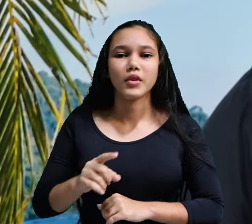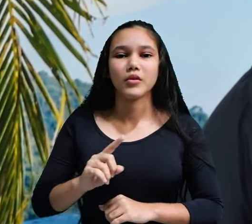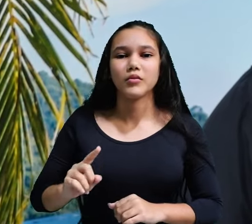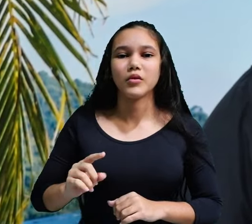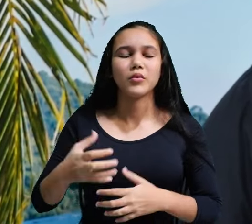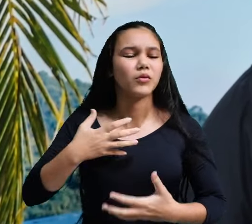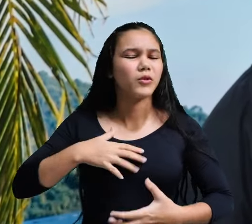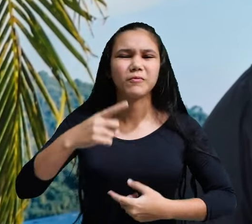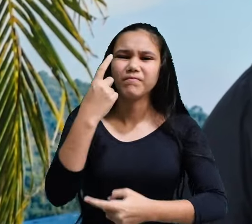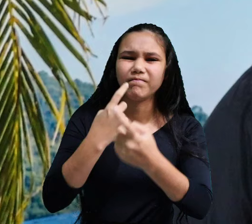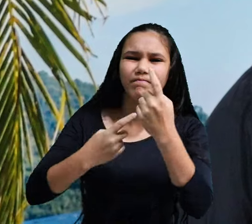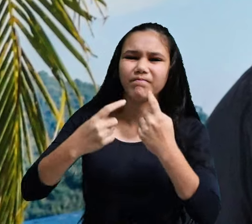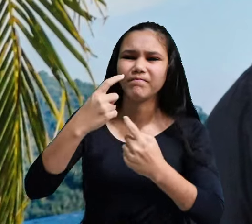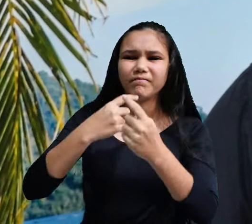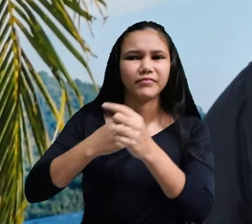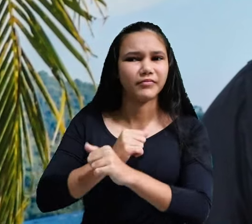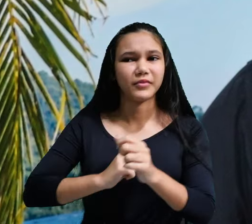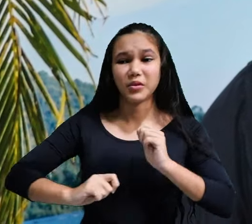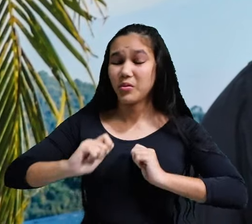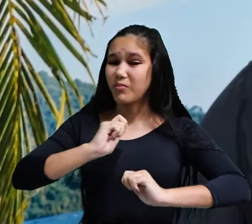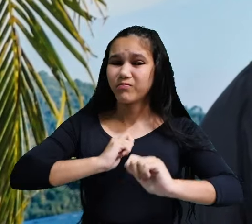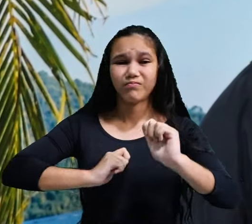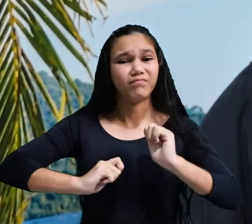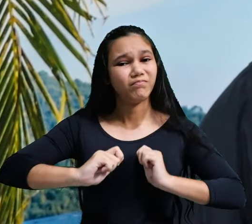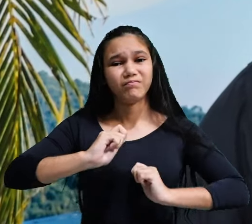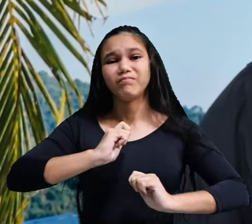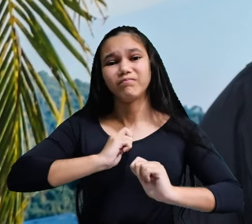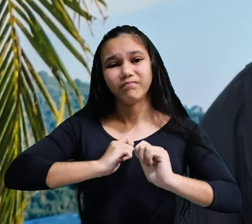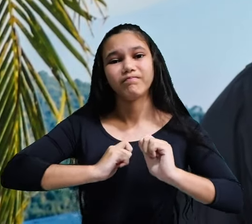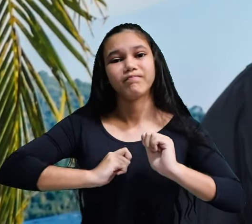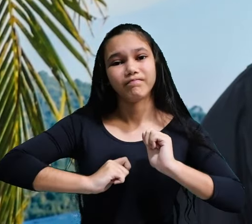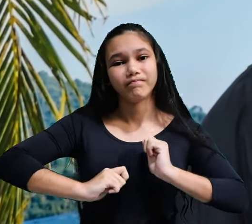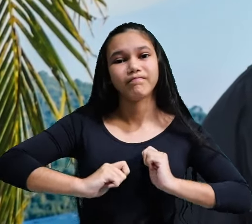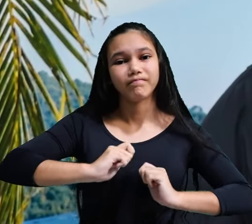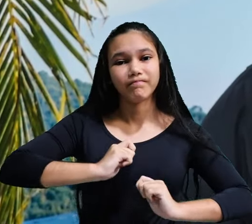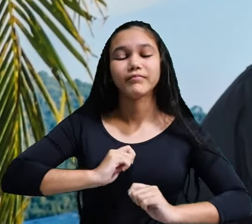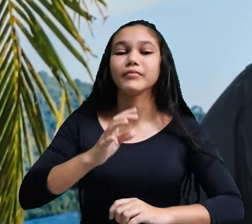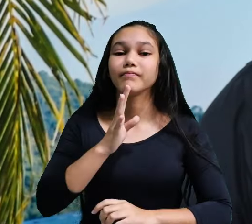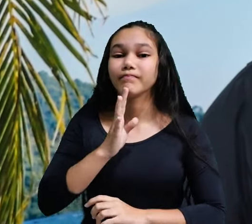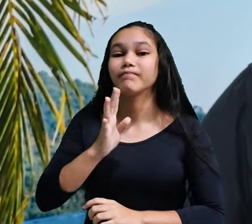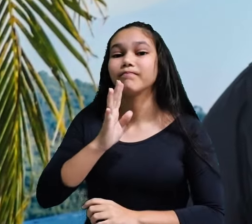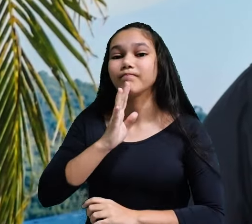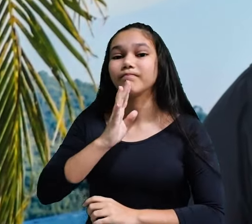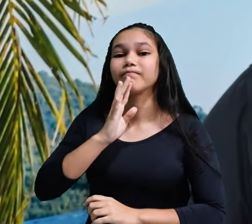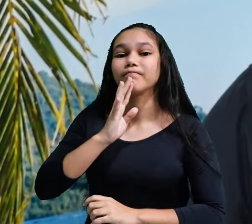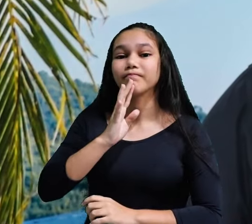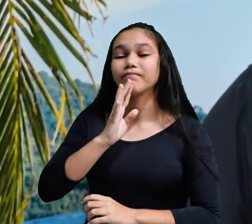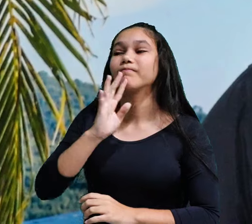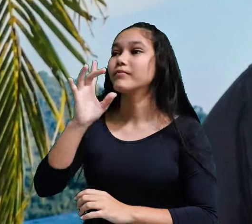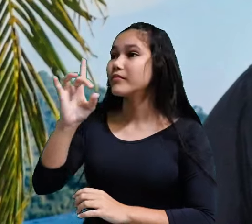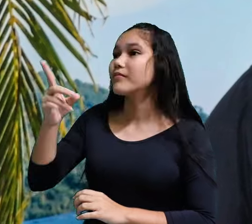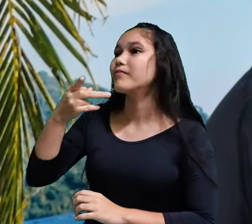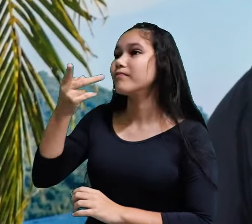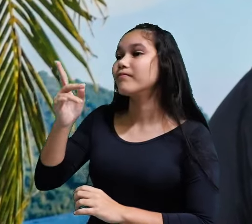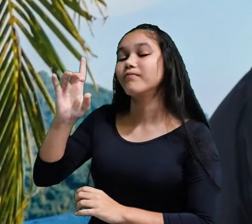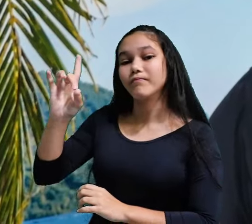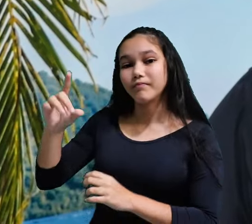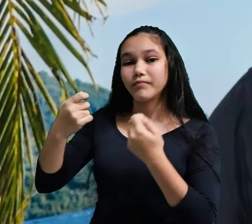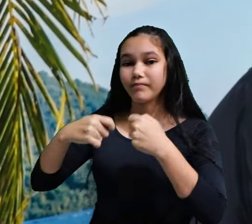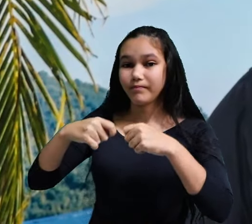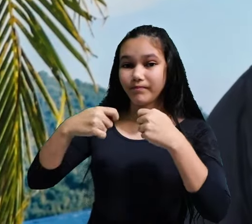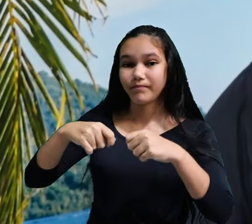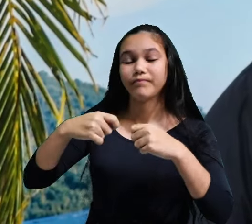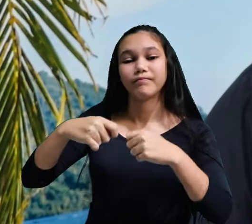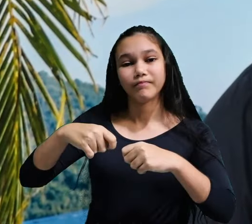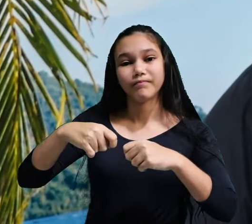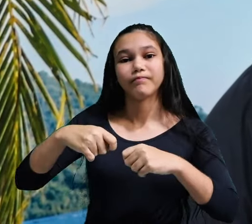andeis ansiosos de coisa alguma. Em tudo, porém, seja conhecida diante de Deus as vossas petições